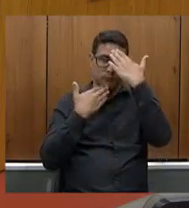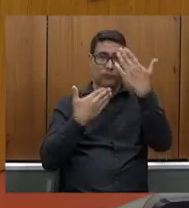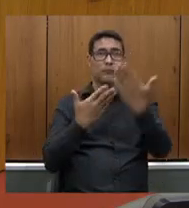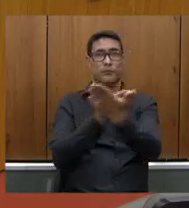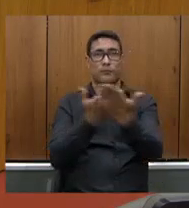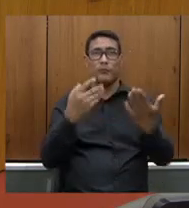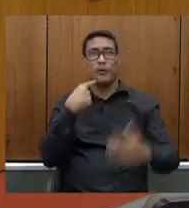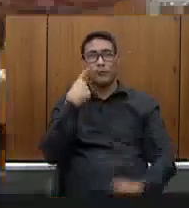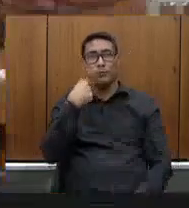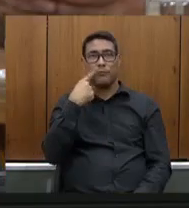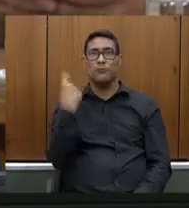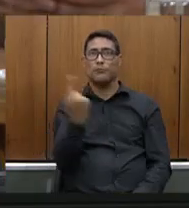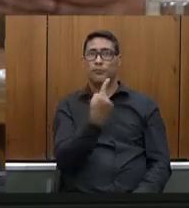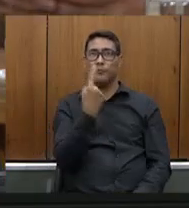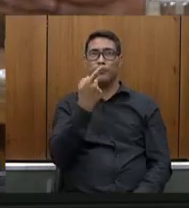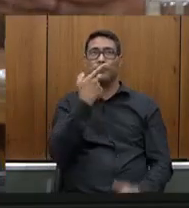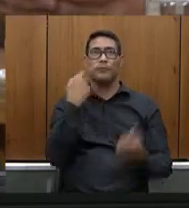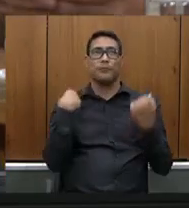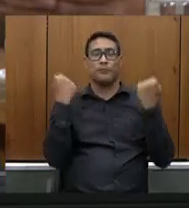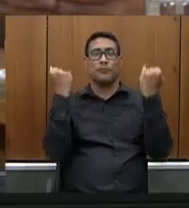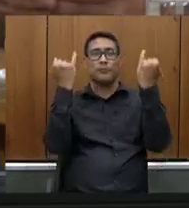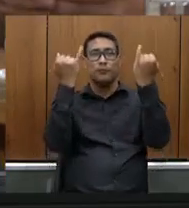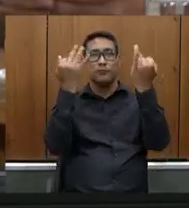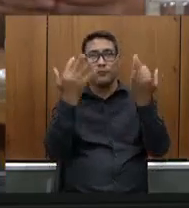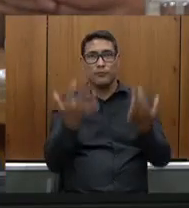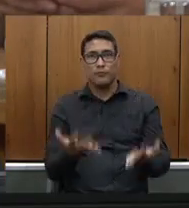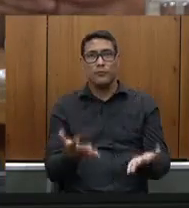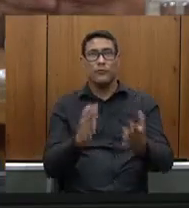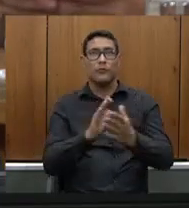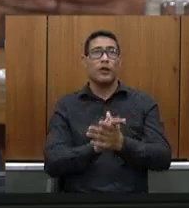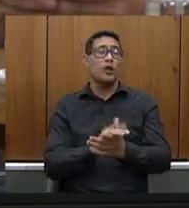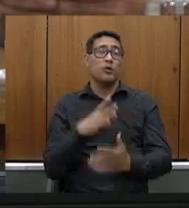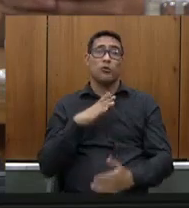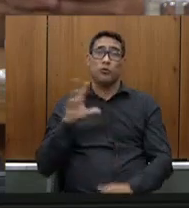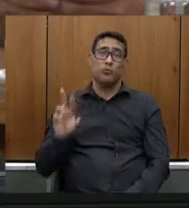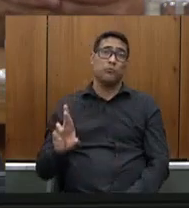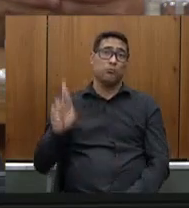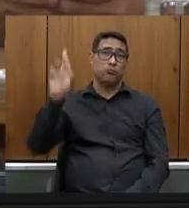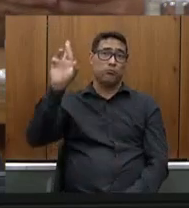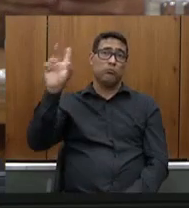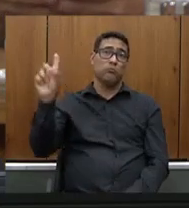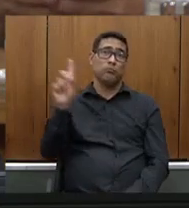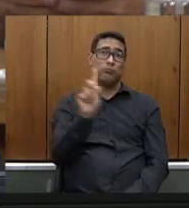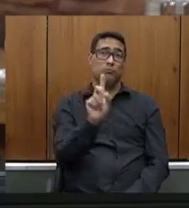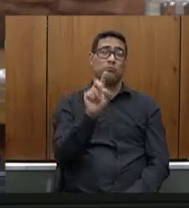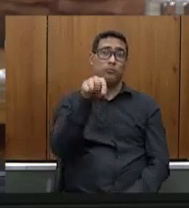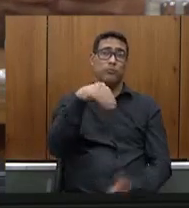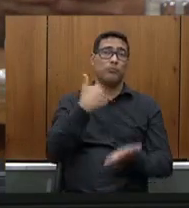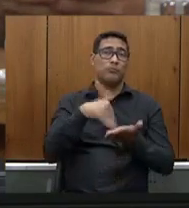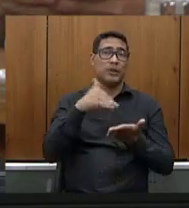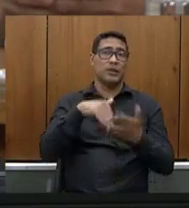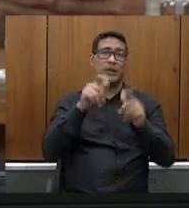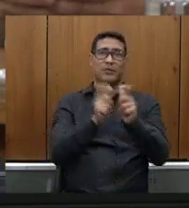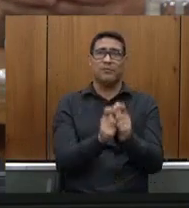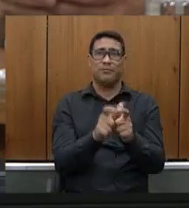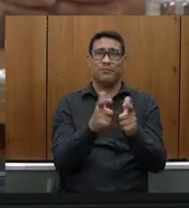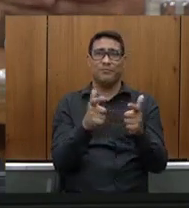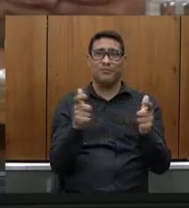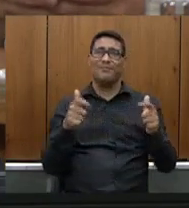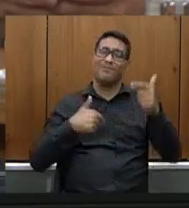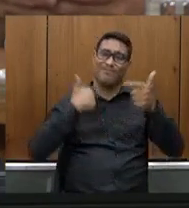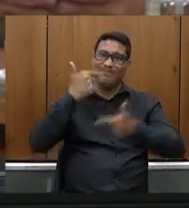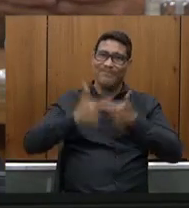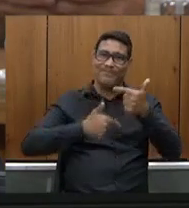pelas palavras digo que sou apenas um representante de uma secretaria enorme que trabalha muito então